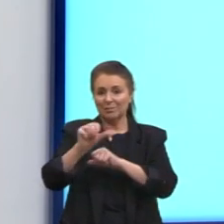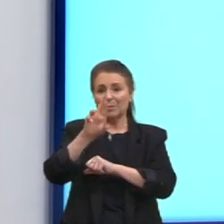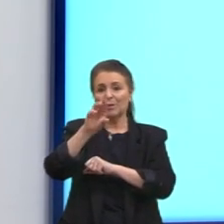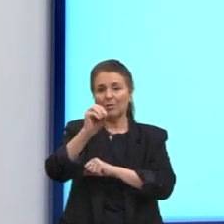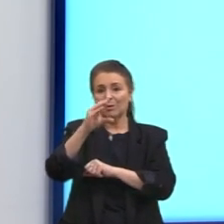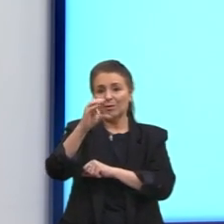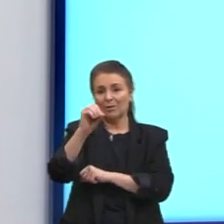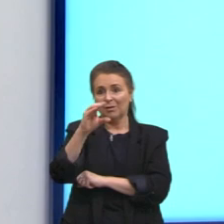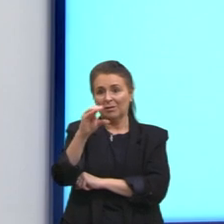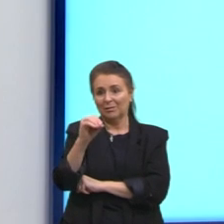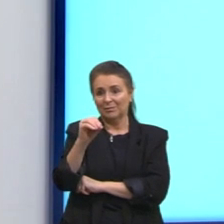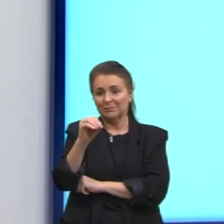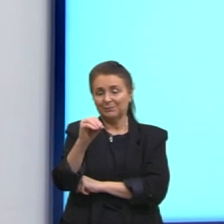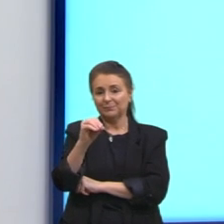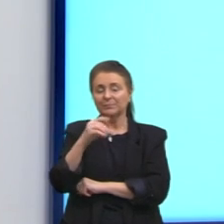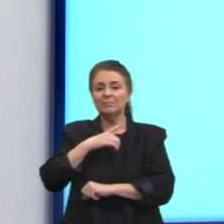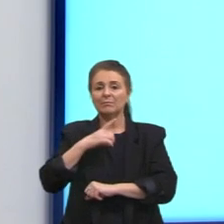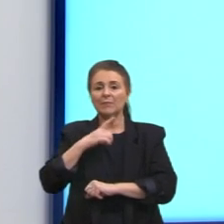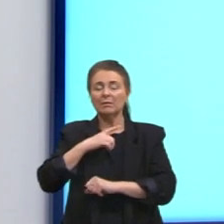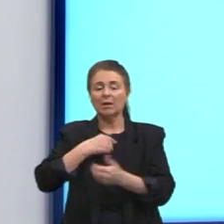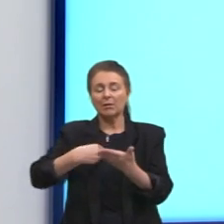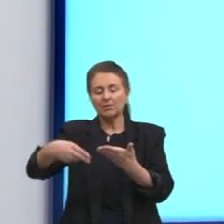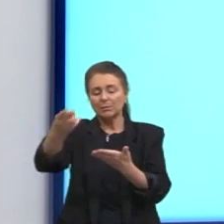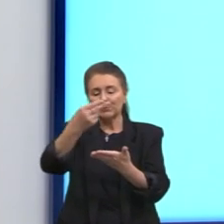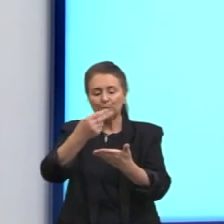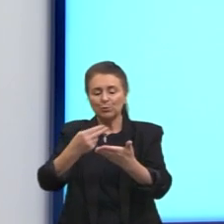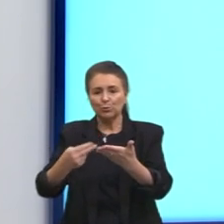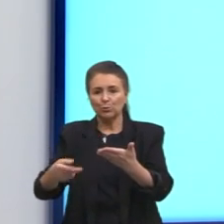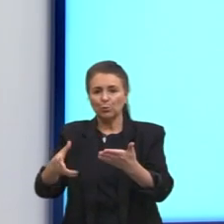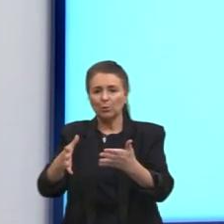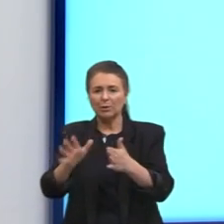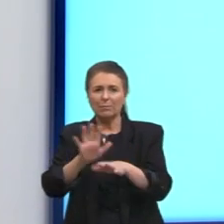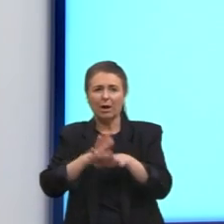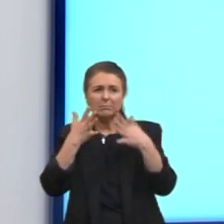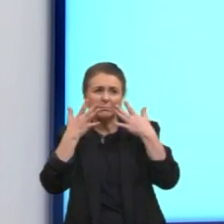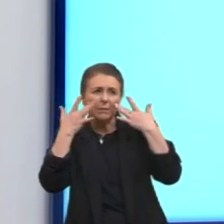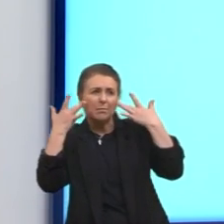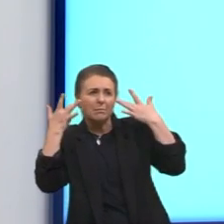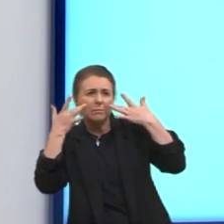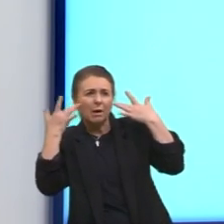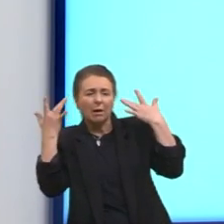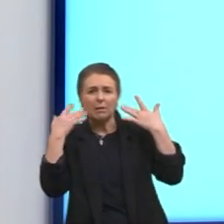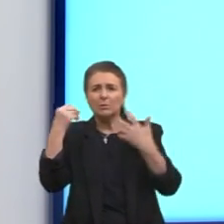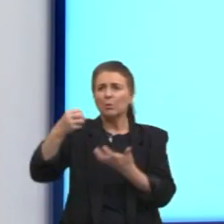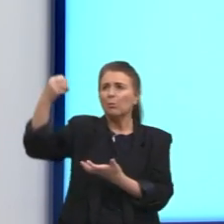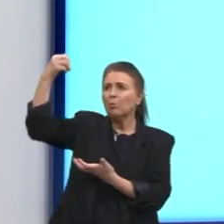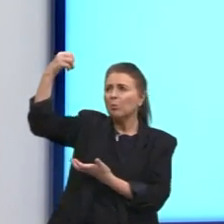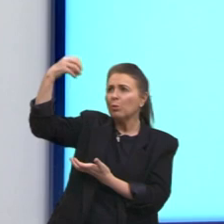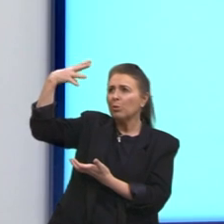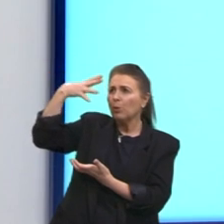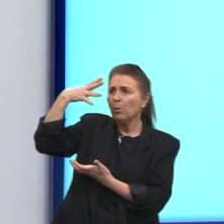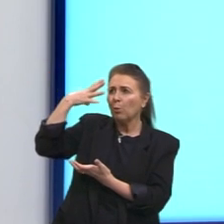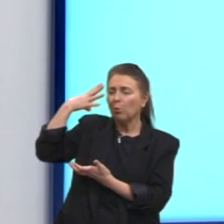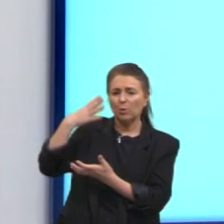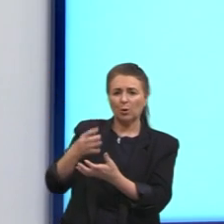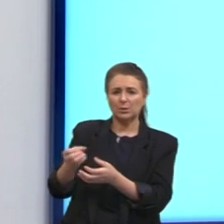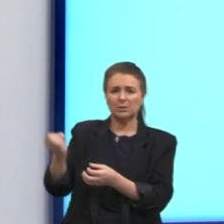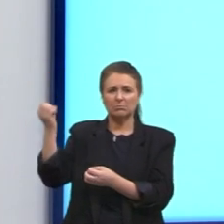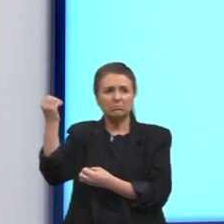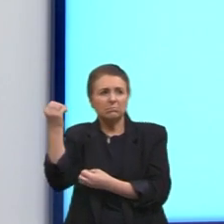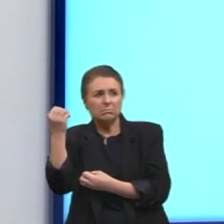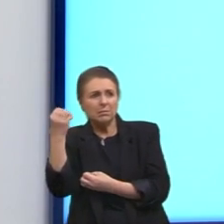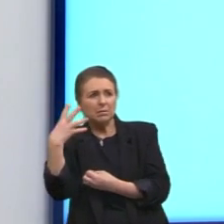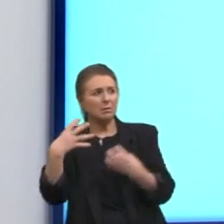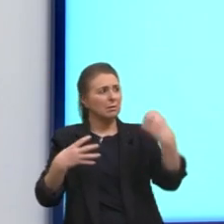Então, gente tem essas pinturas mais dramáticas, com luz direcionada, um